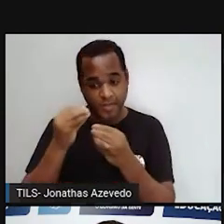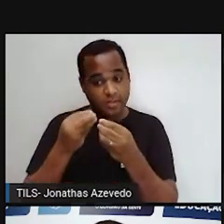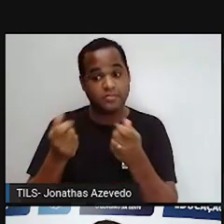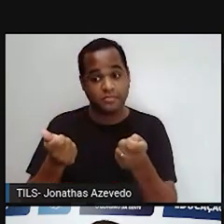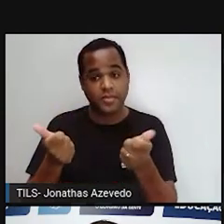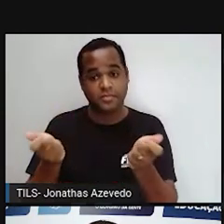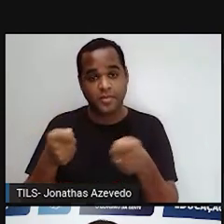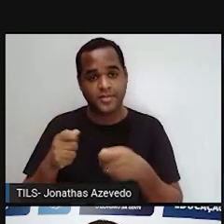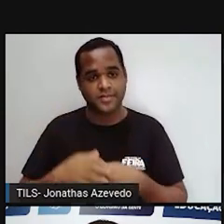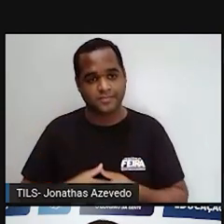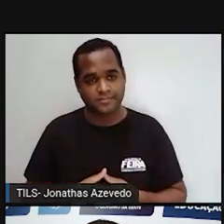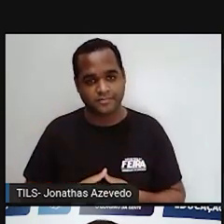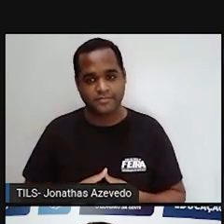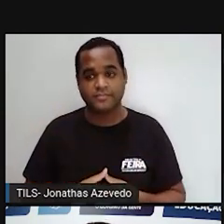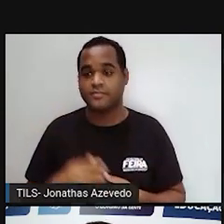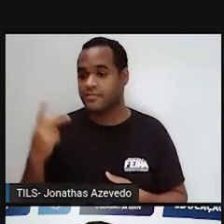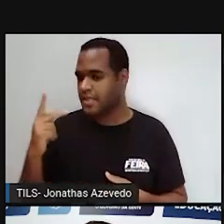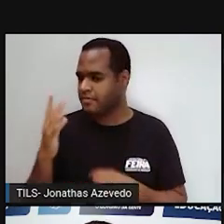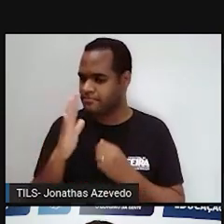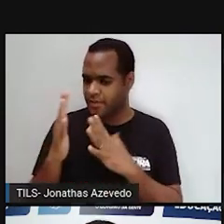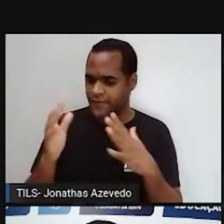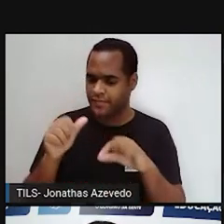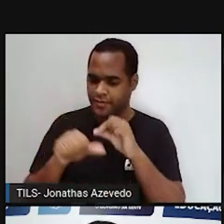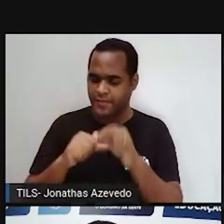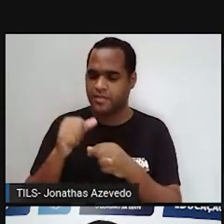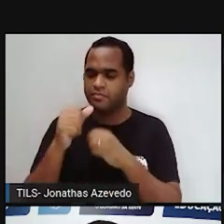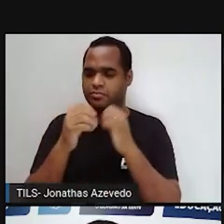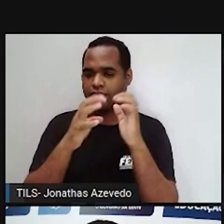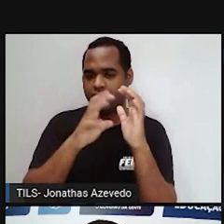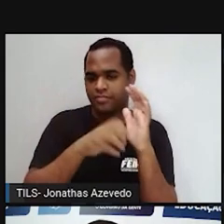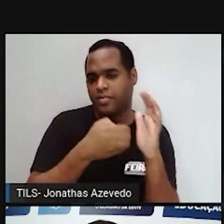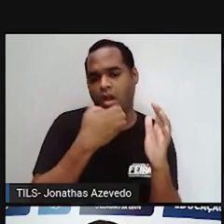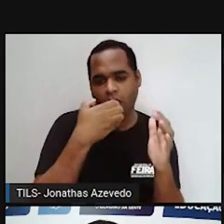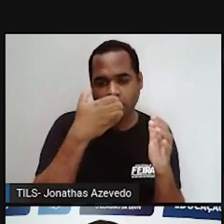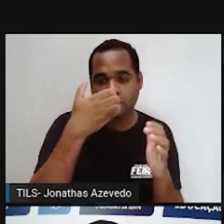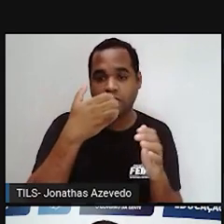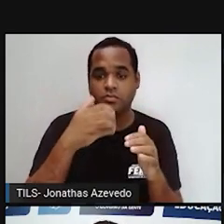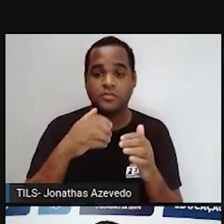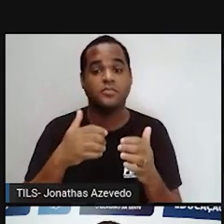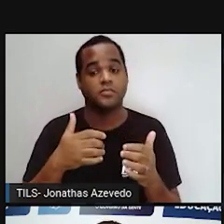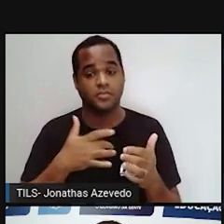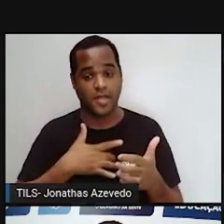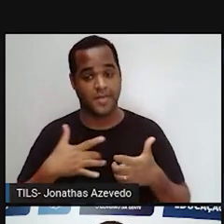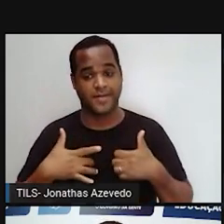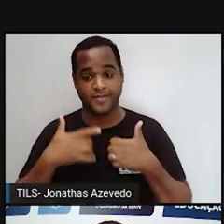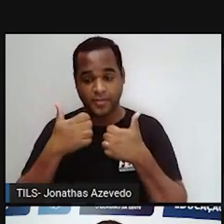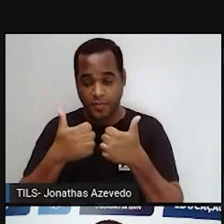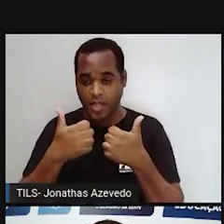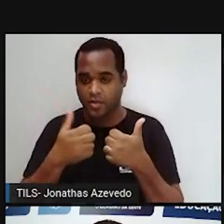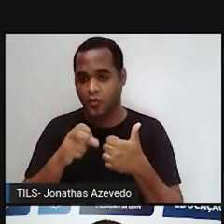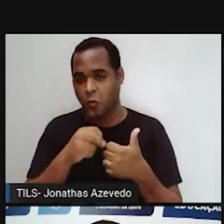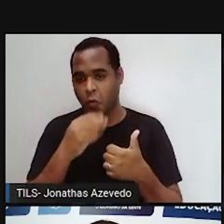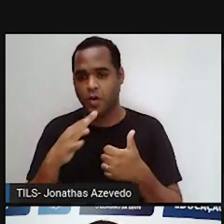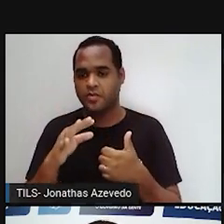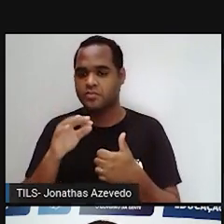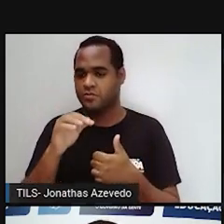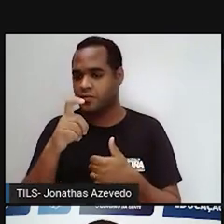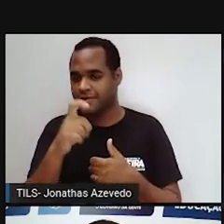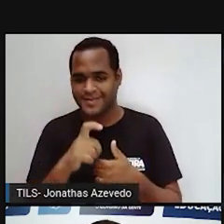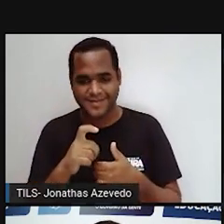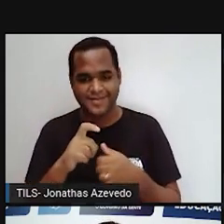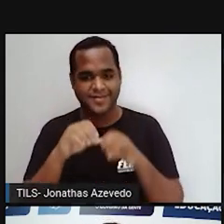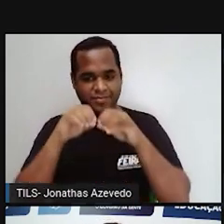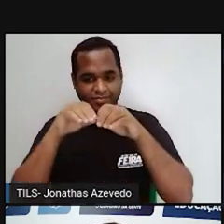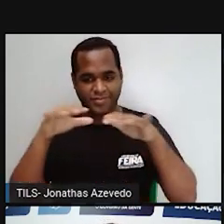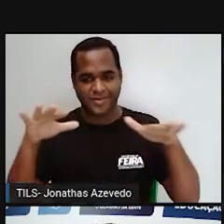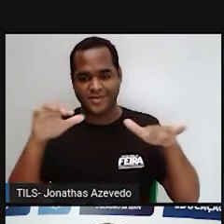A planta vai se reproduzir, se desenvolver, dar frutos para a gente, a gente vai se alimentar ou então vai liberar o oxigênio na atmosfera que